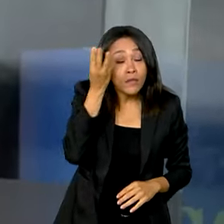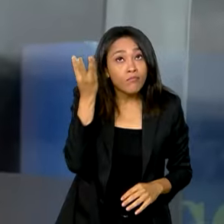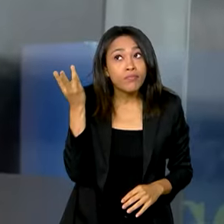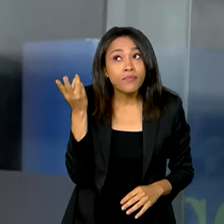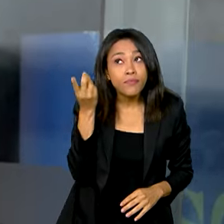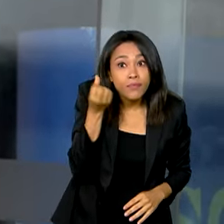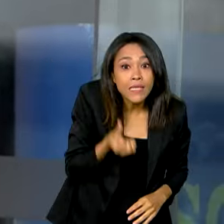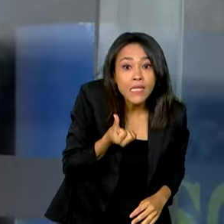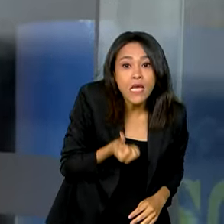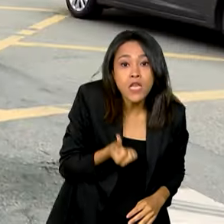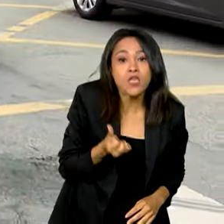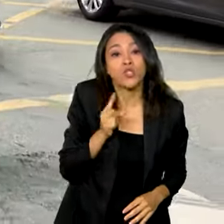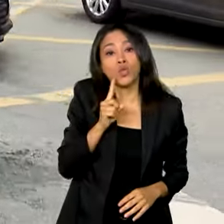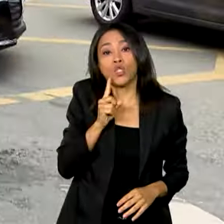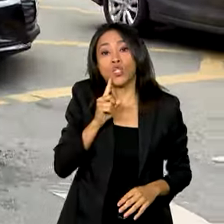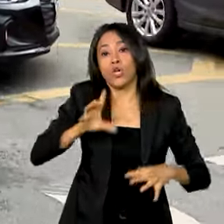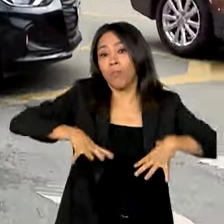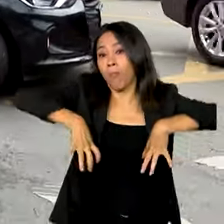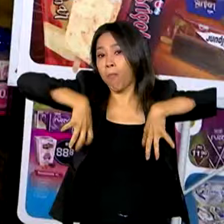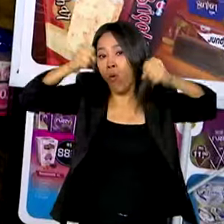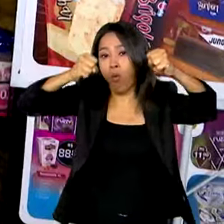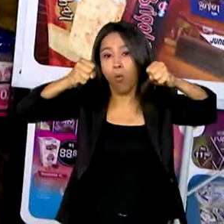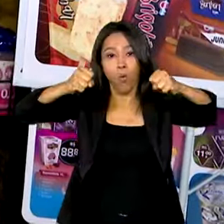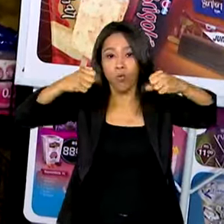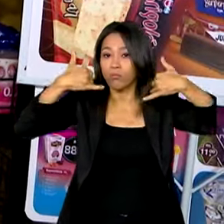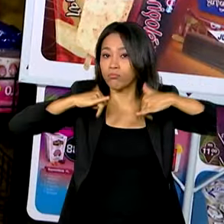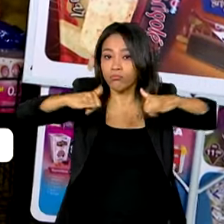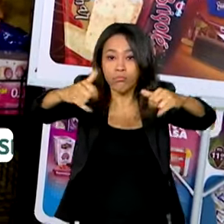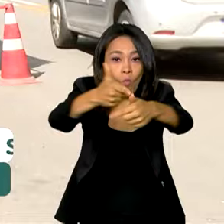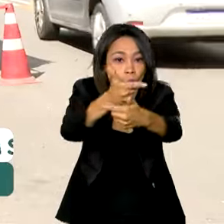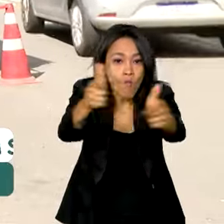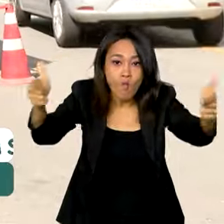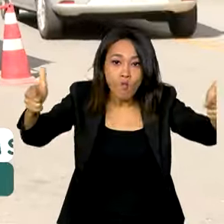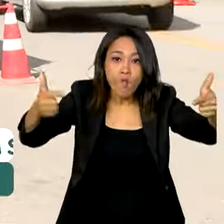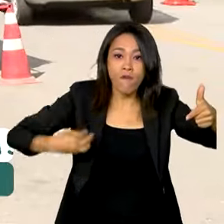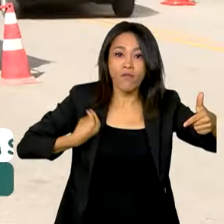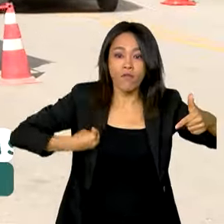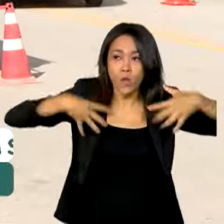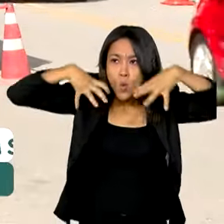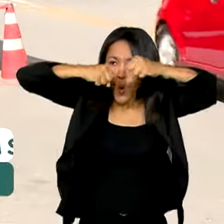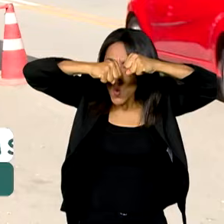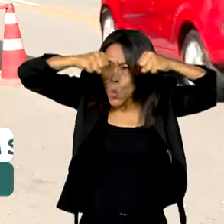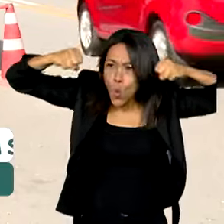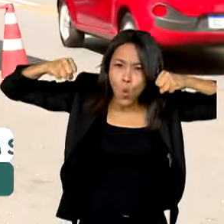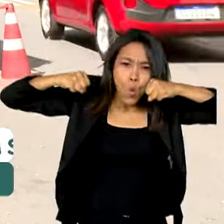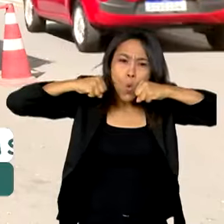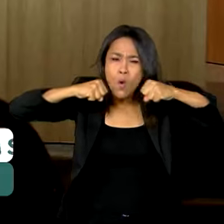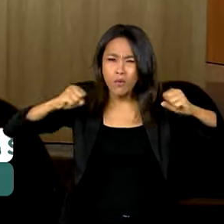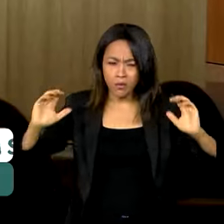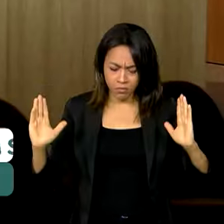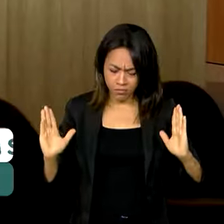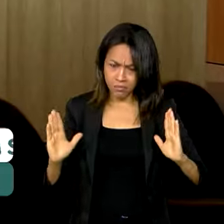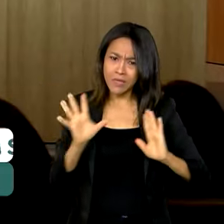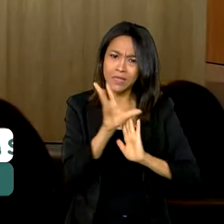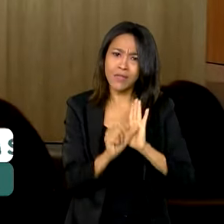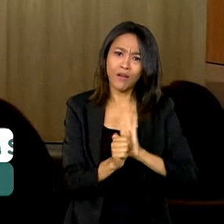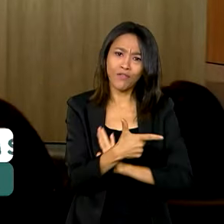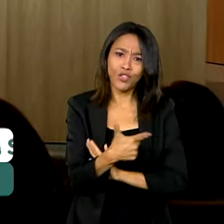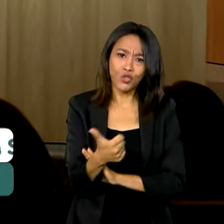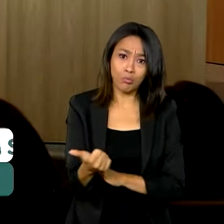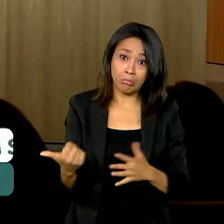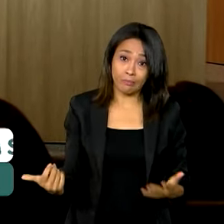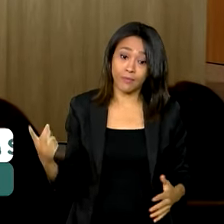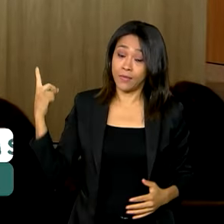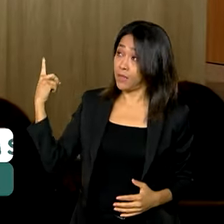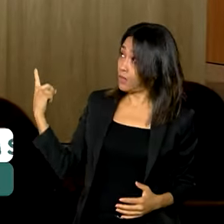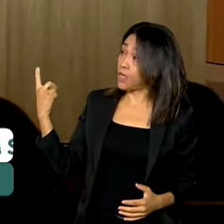dia sem luz em casa. Ou seja, estão vivendo no escuro em pleno século XXI. Em coletiva de